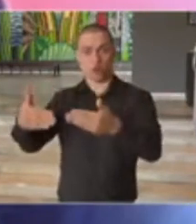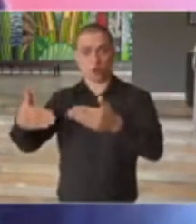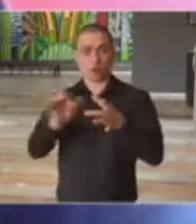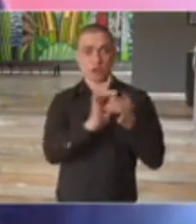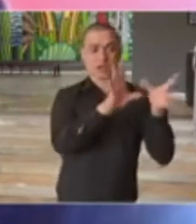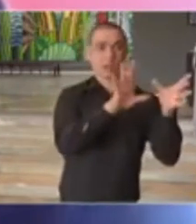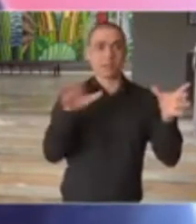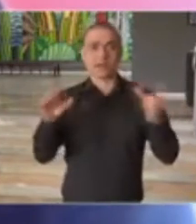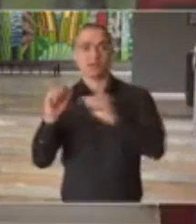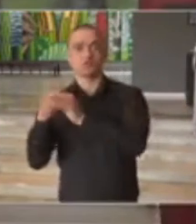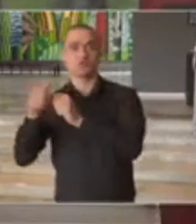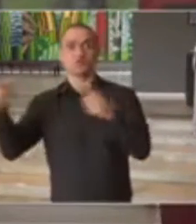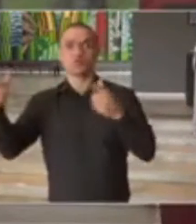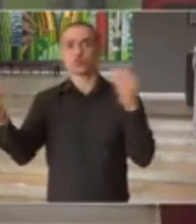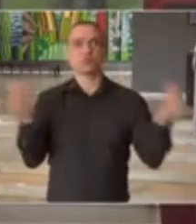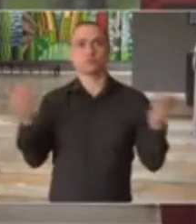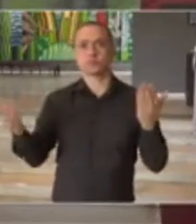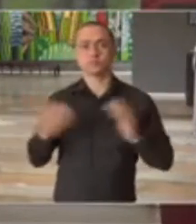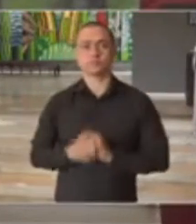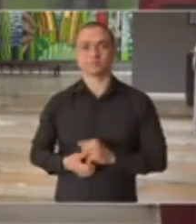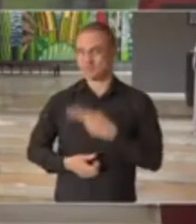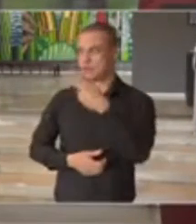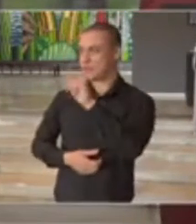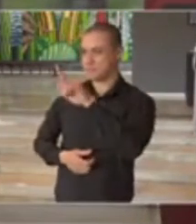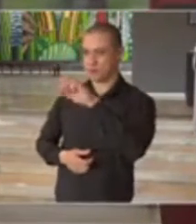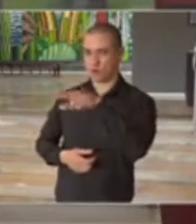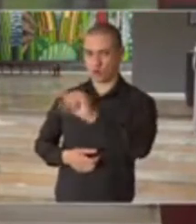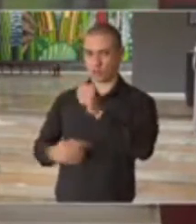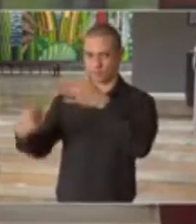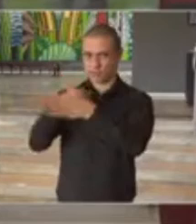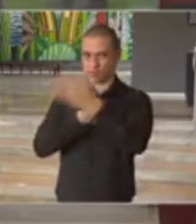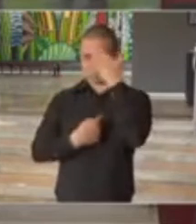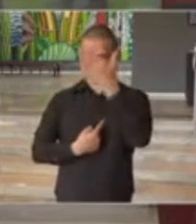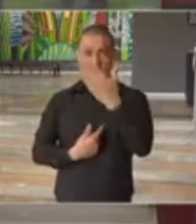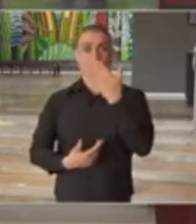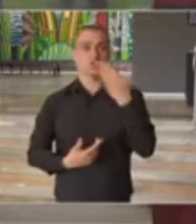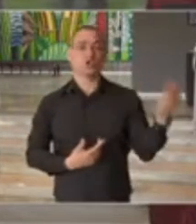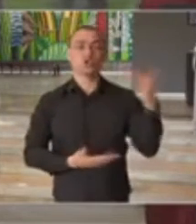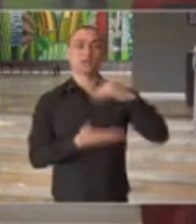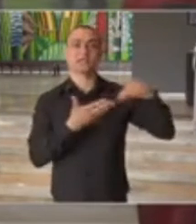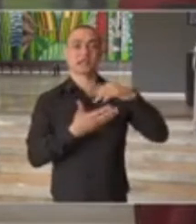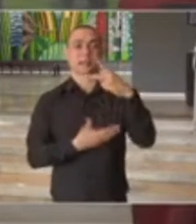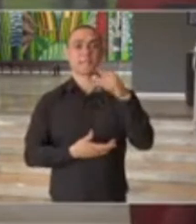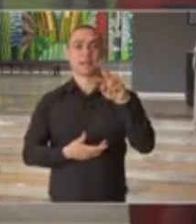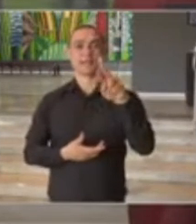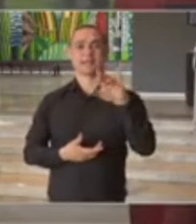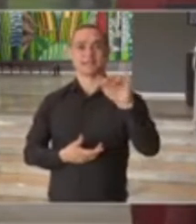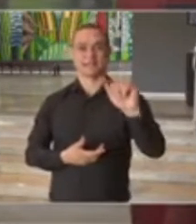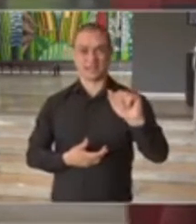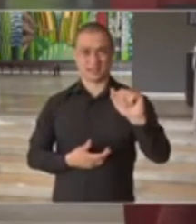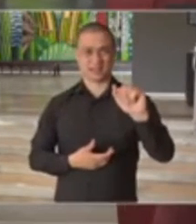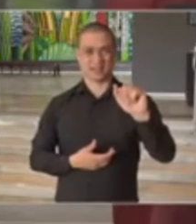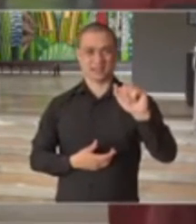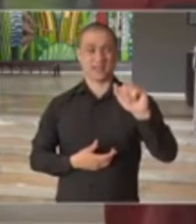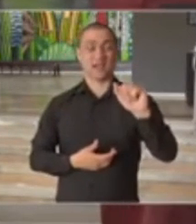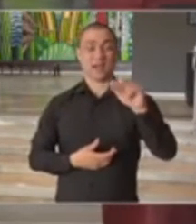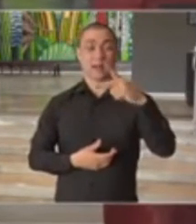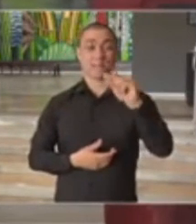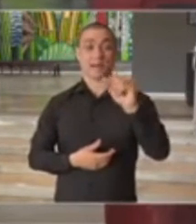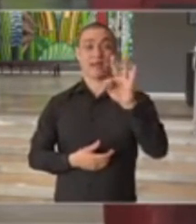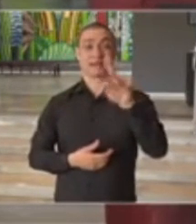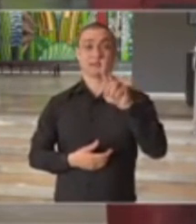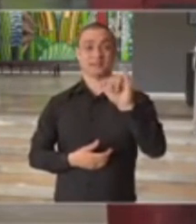casos. Obrigada. Paloma, obrigado pela pergunta. Vou pedir à secretária Patrícia Ennen que proceda à